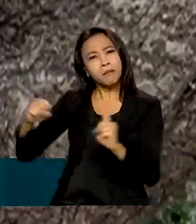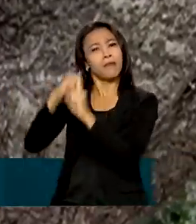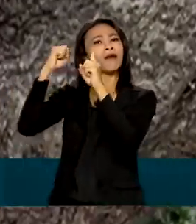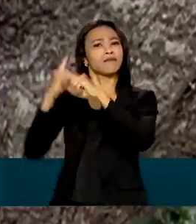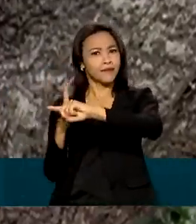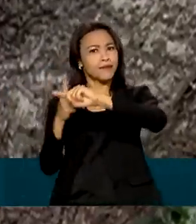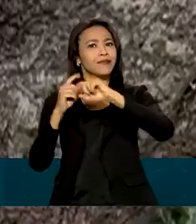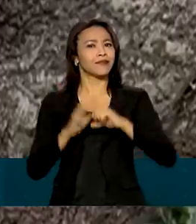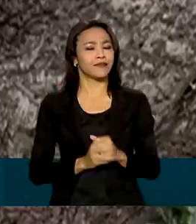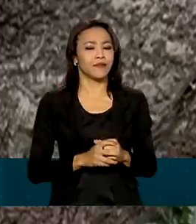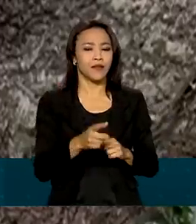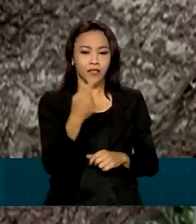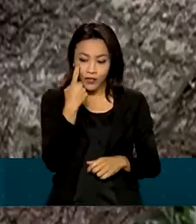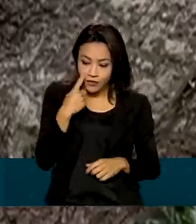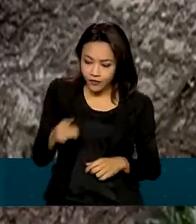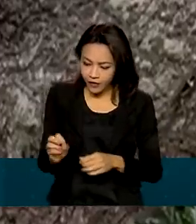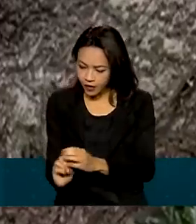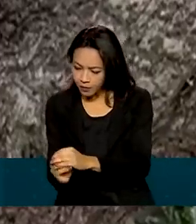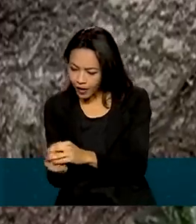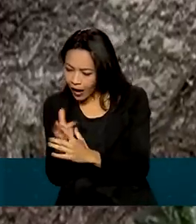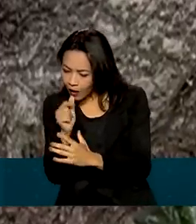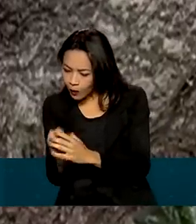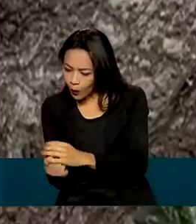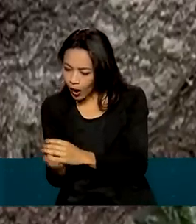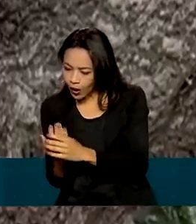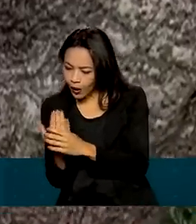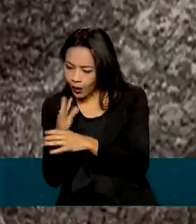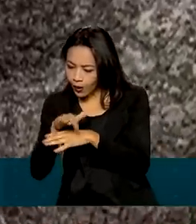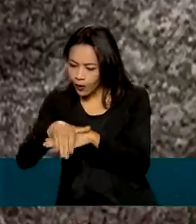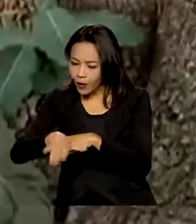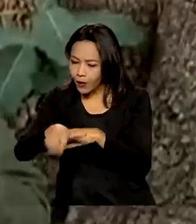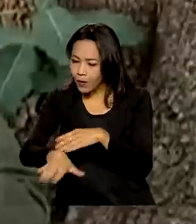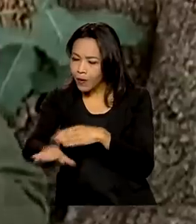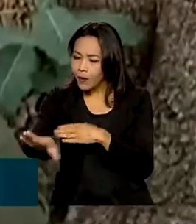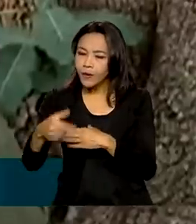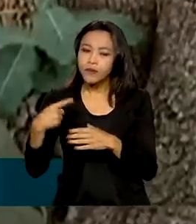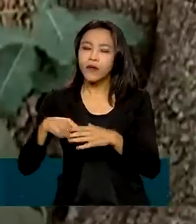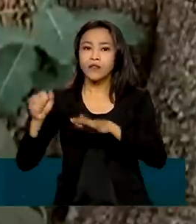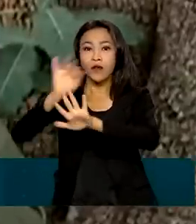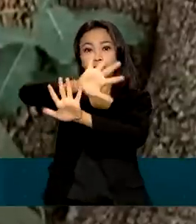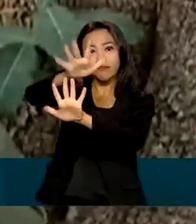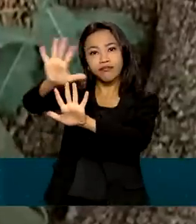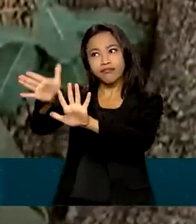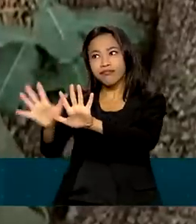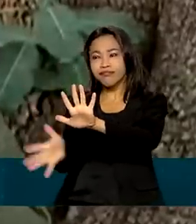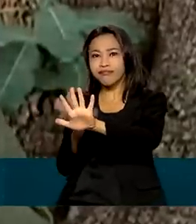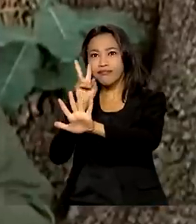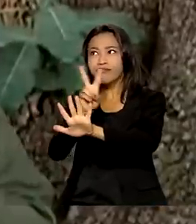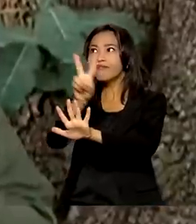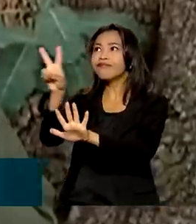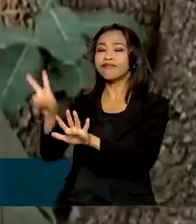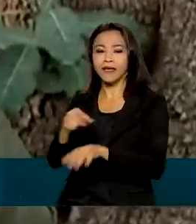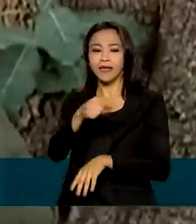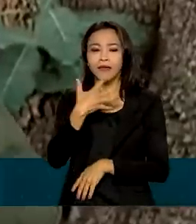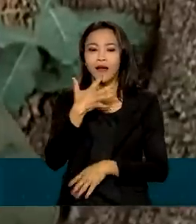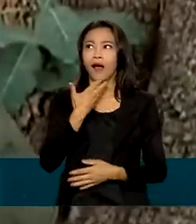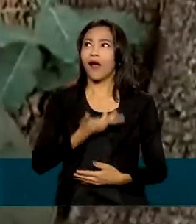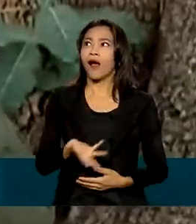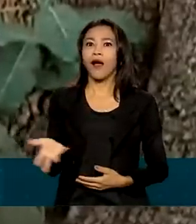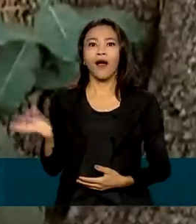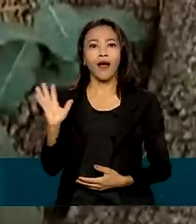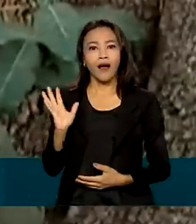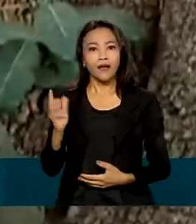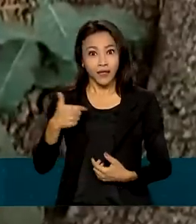fonte nascendo da terra, nós vimos parte da Mata Atlântica. Eles ficaram muito, muito encantados e eu